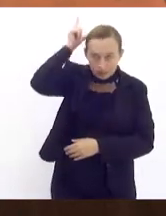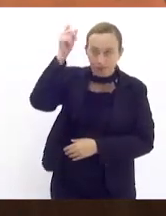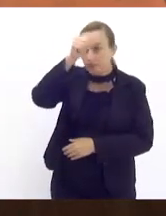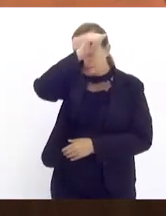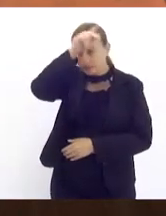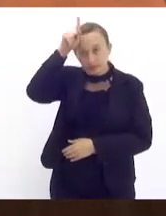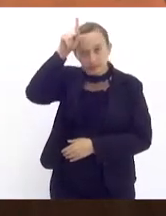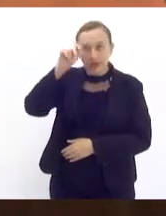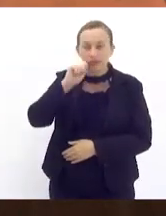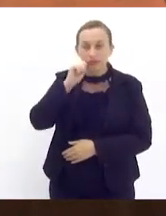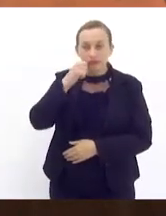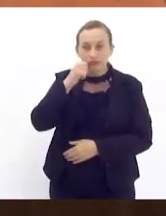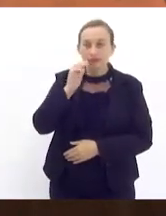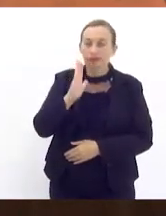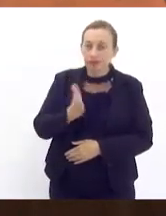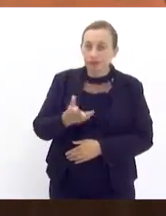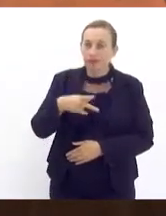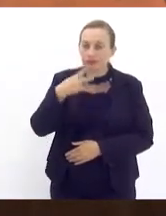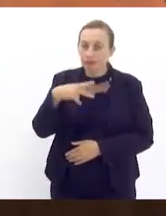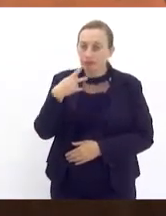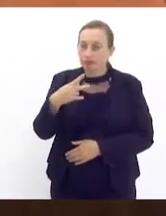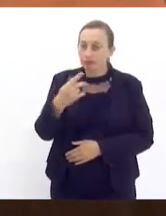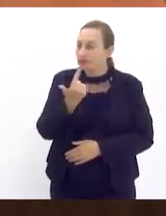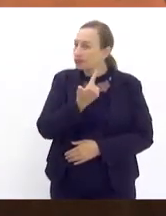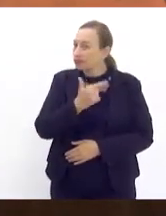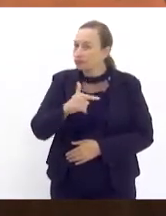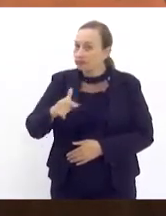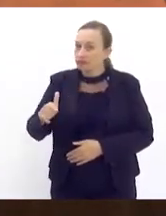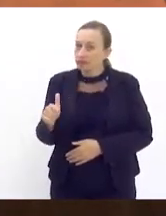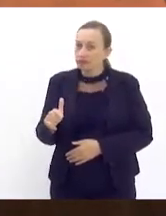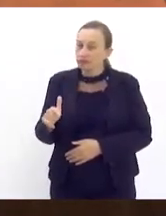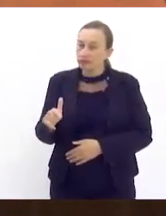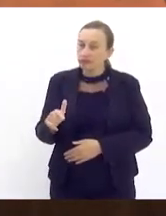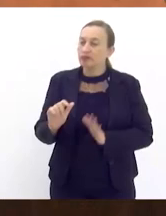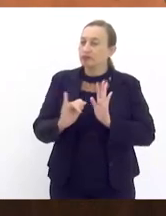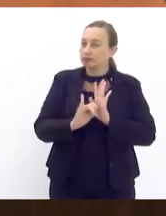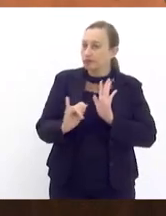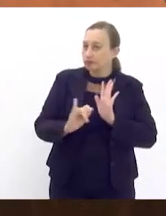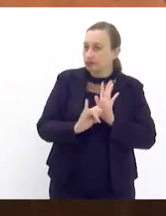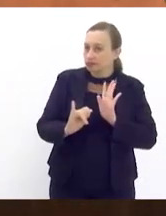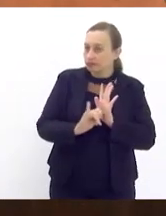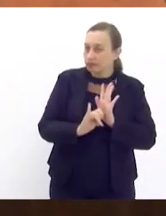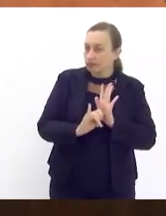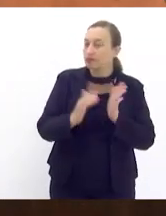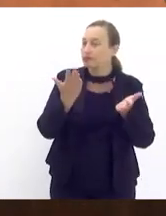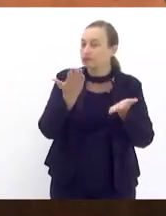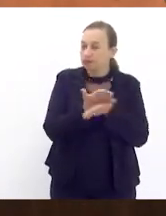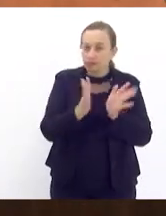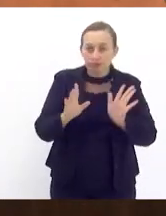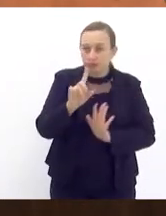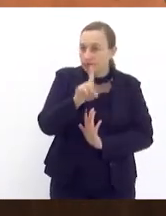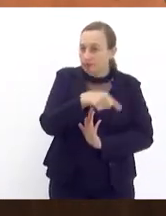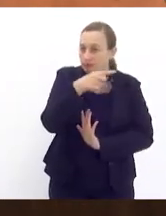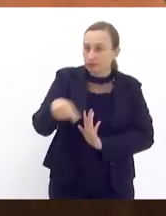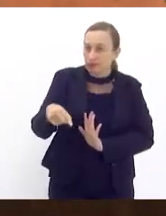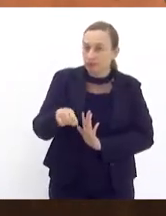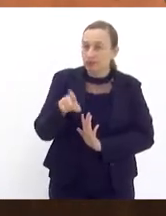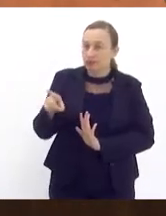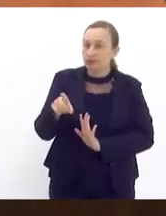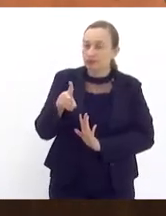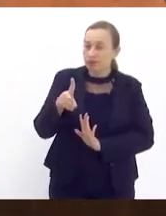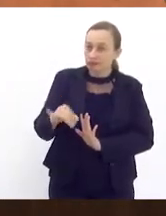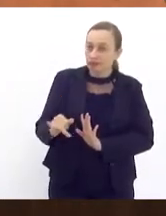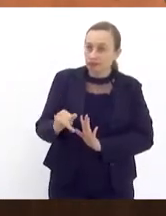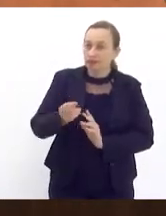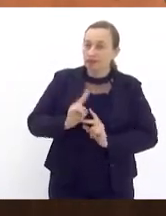prefeito Eduardo Paz já definiu não terá mais o edital está cancelado e ele vai atender